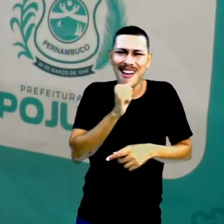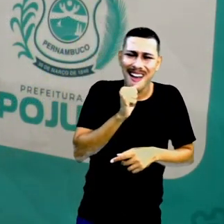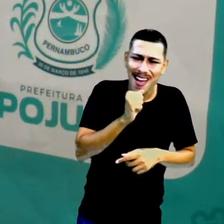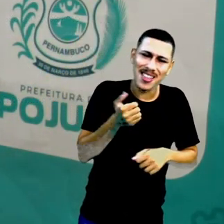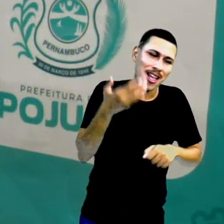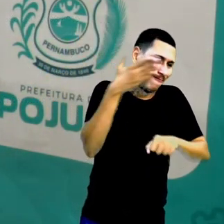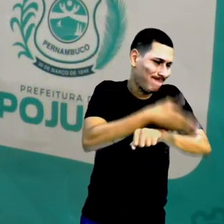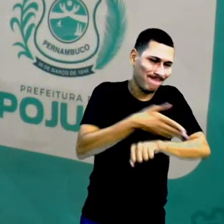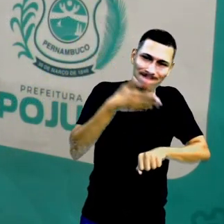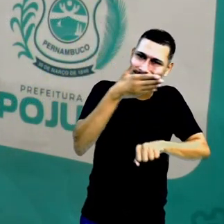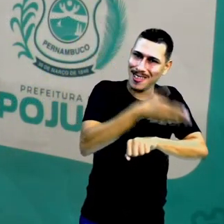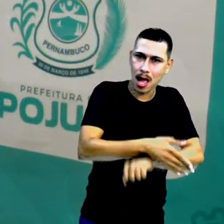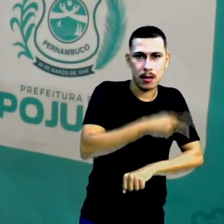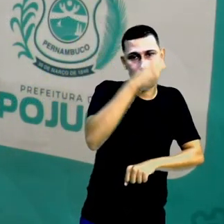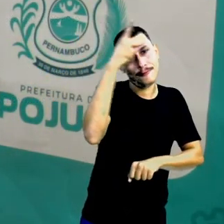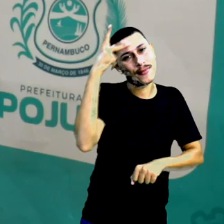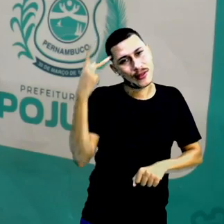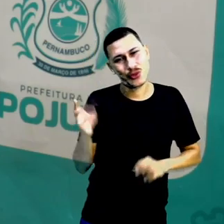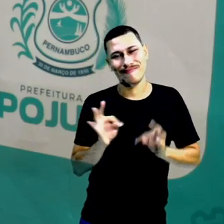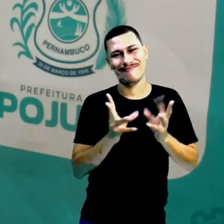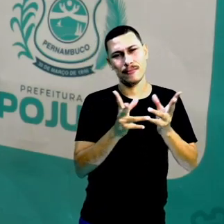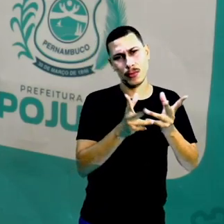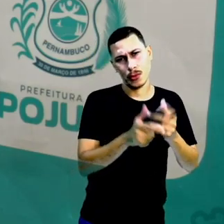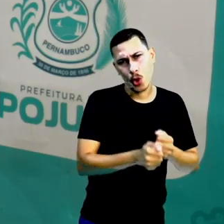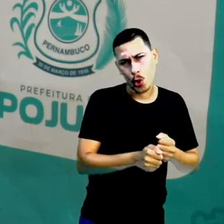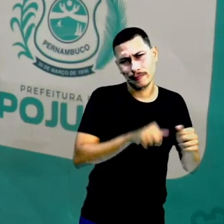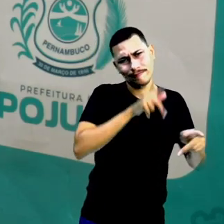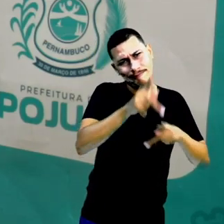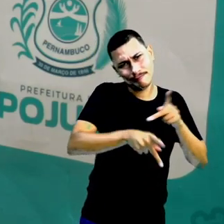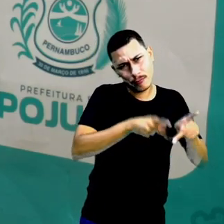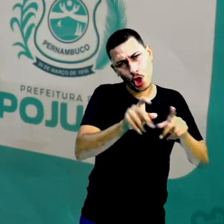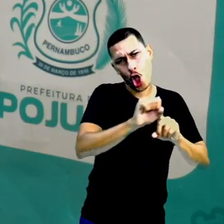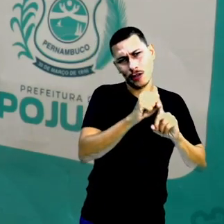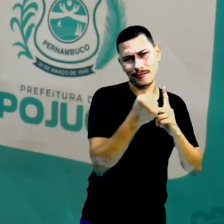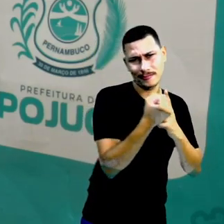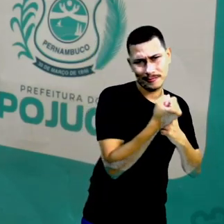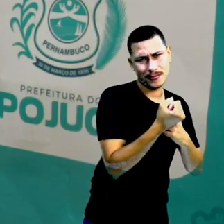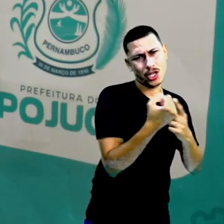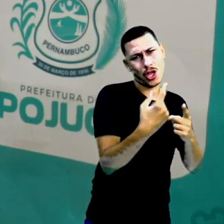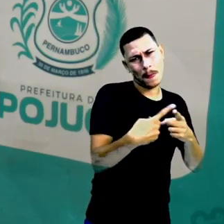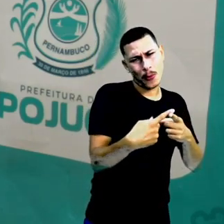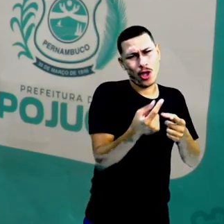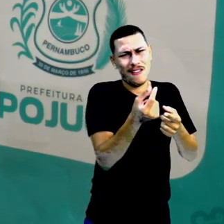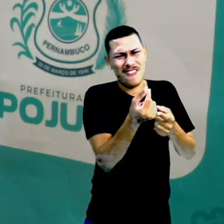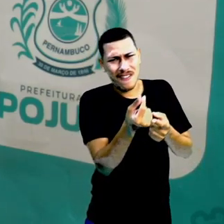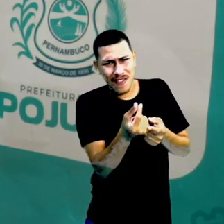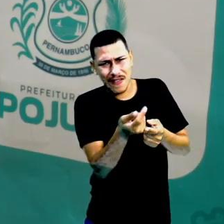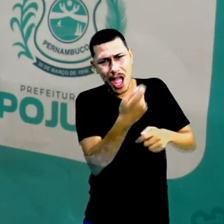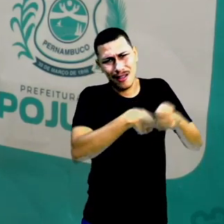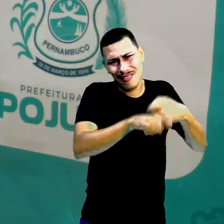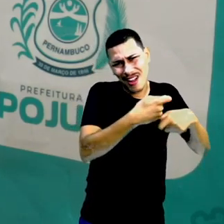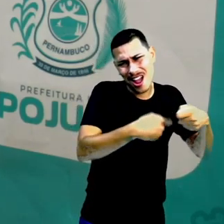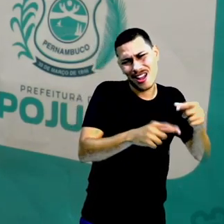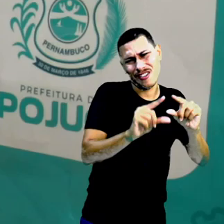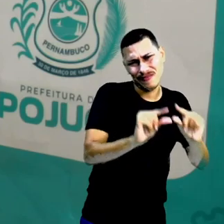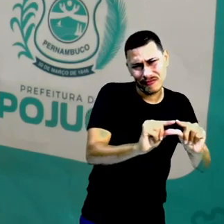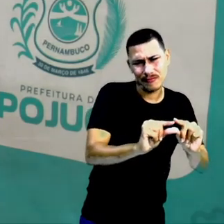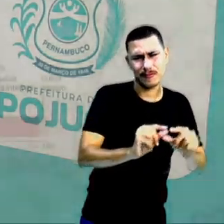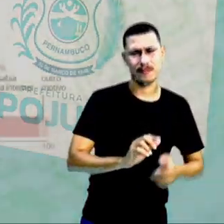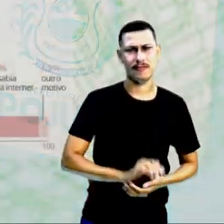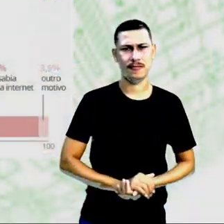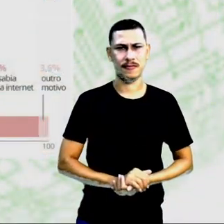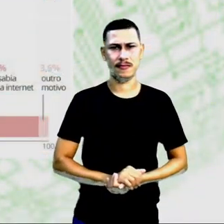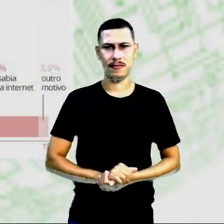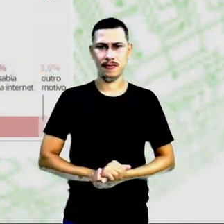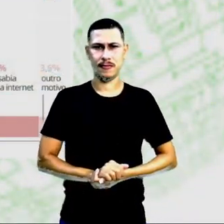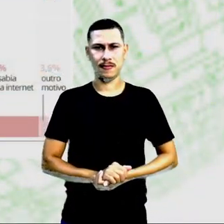para uma determinada quantidade de pessoas que não têm condição. Vamos entender um pouco mais.